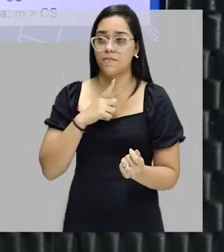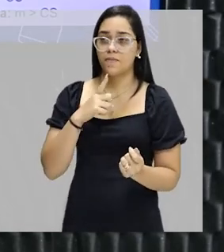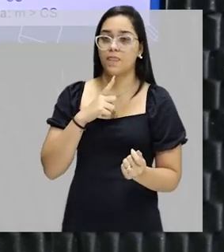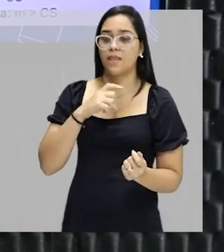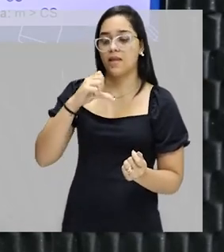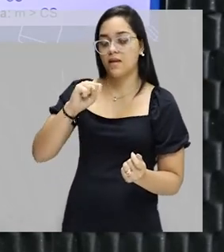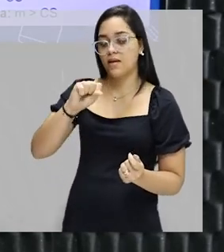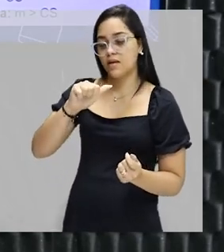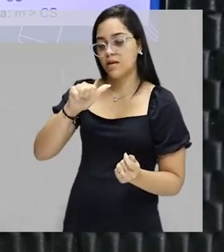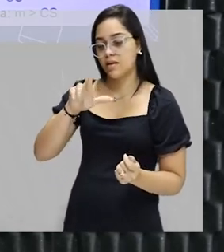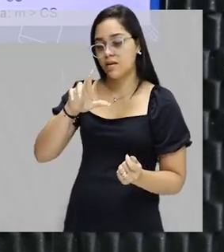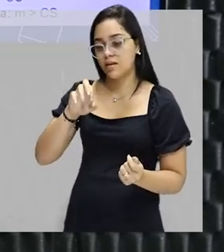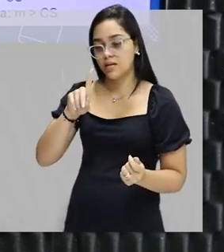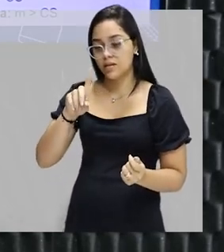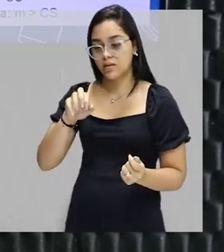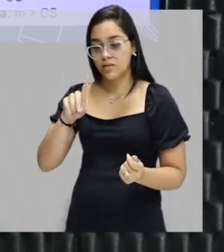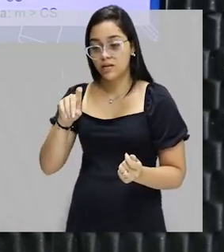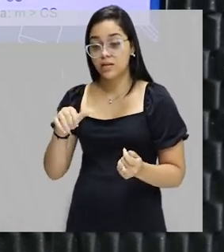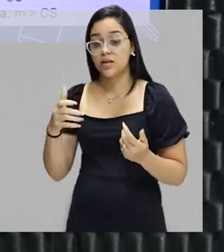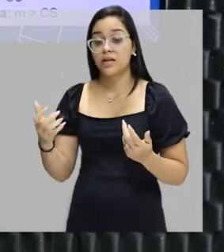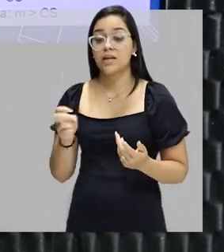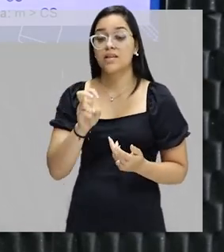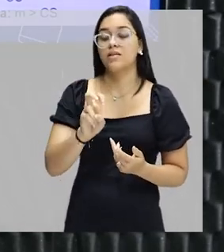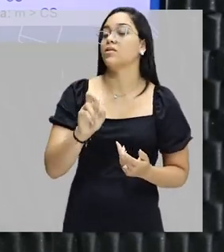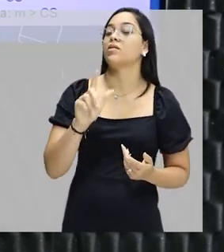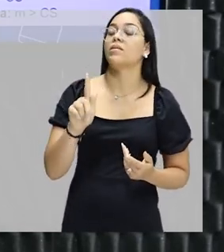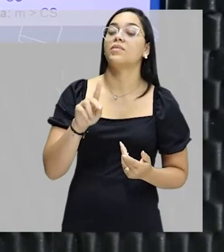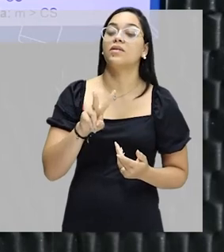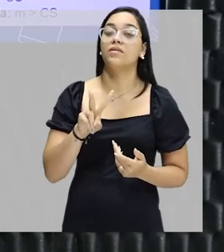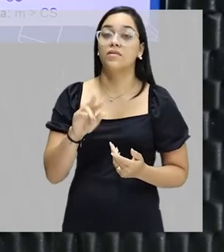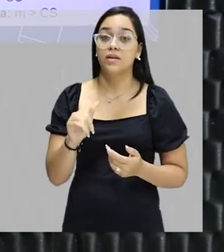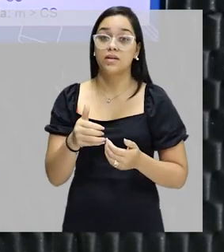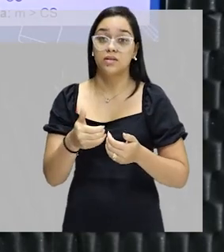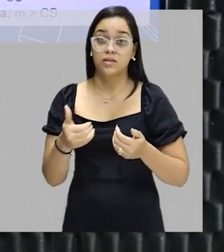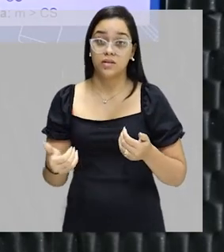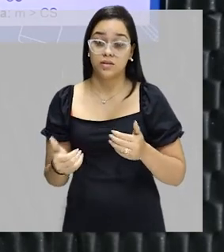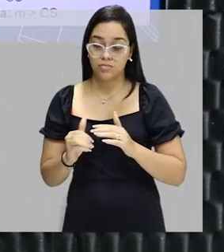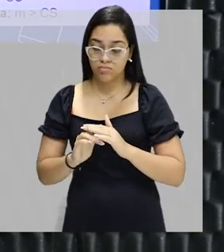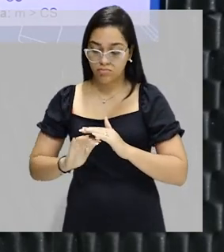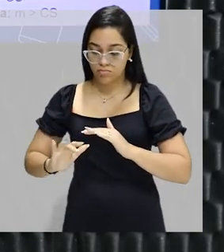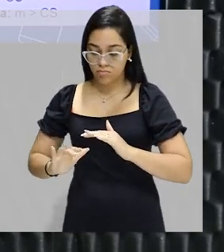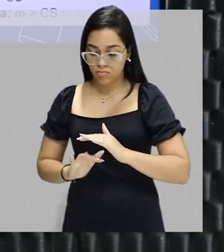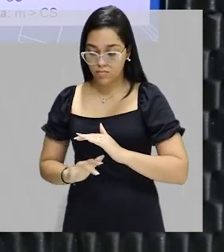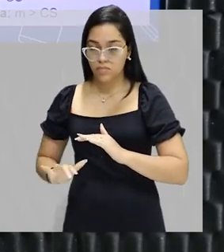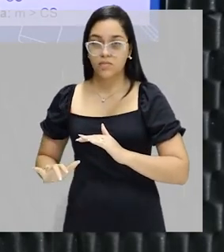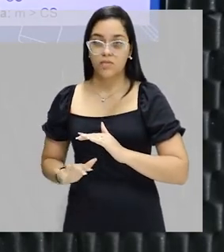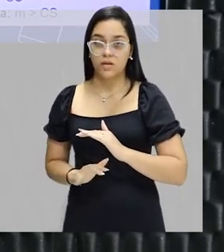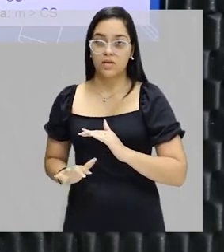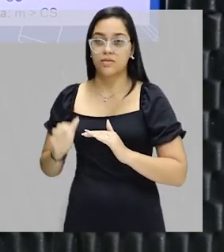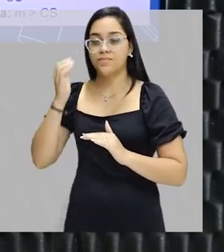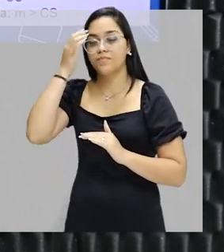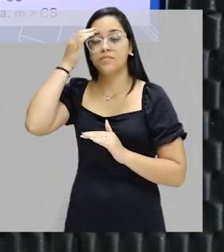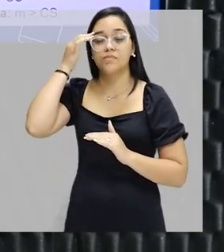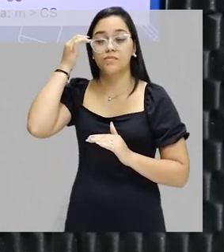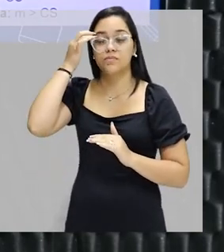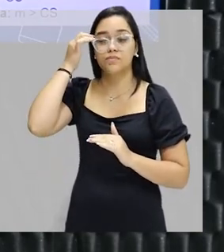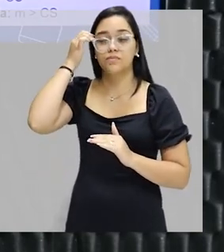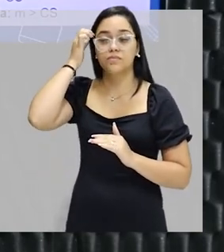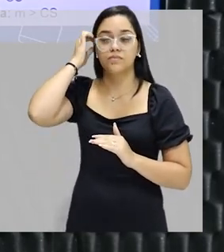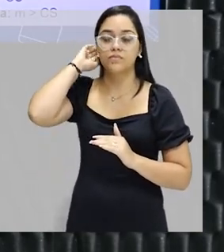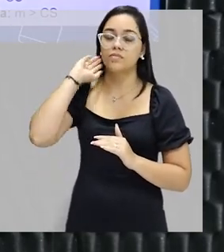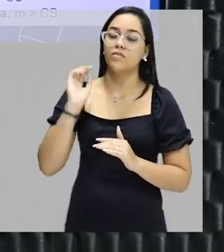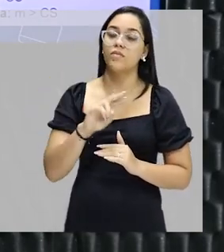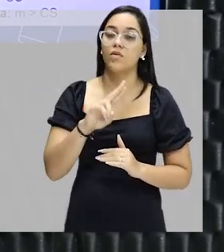saturada, e 5 gramas vai sobrar no fundo do recipiente. Vamos chamar esses 5 gramas de